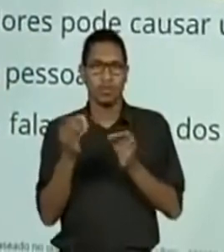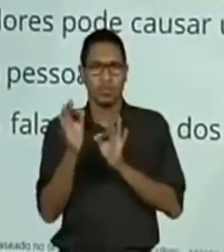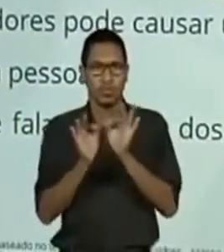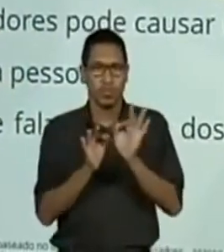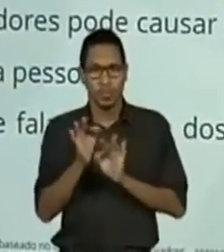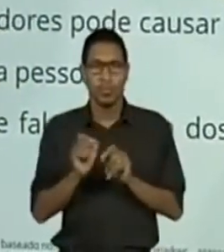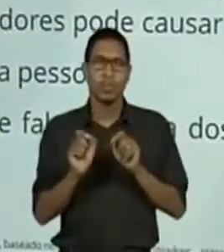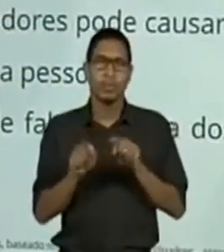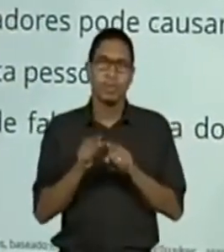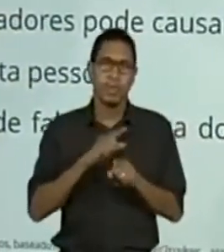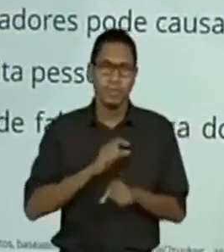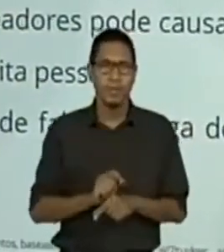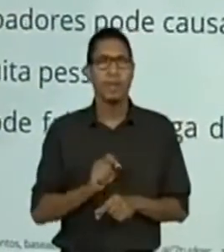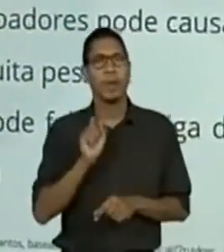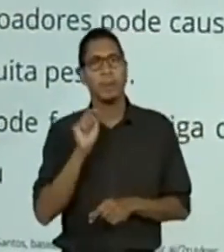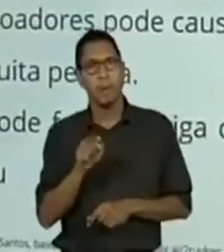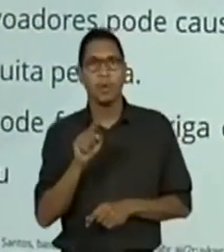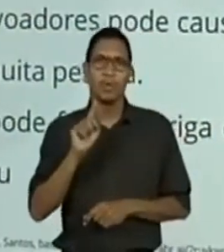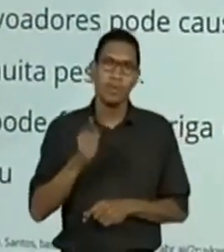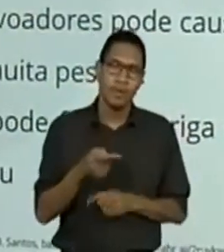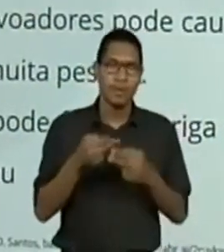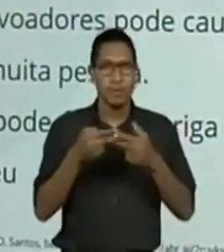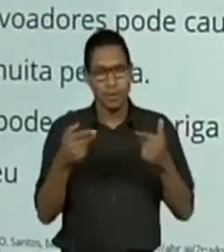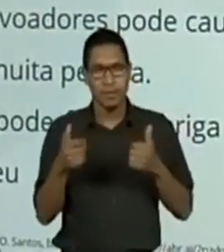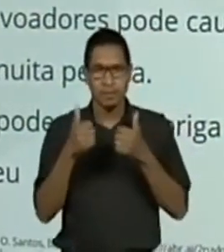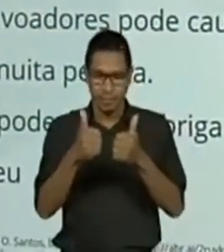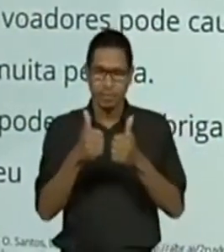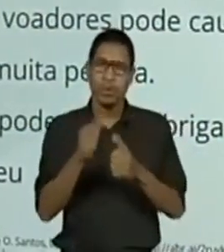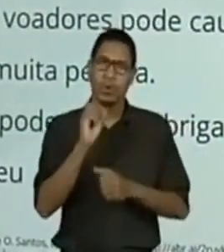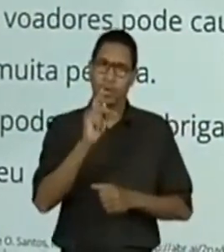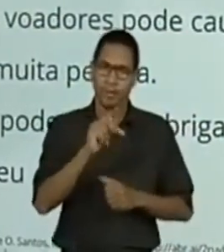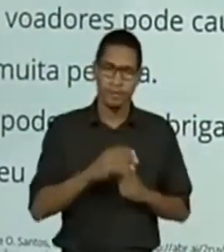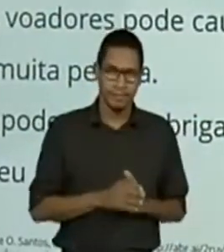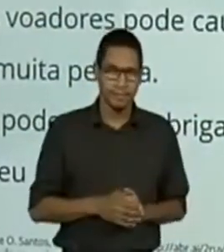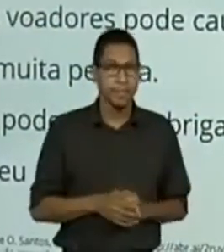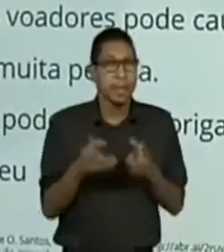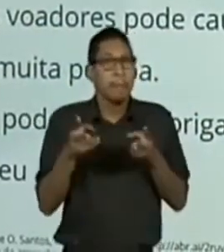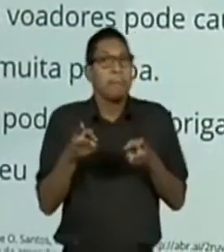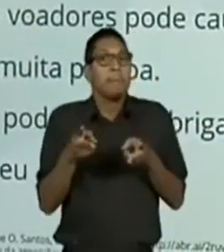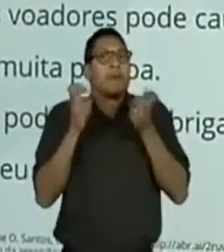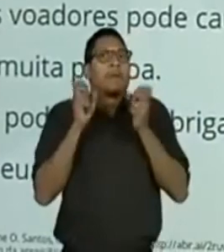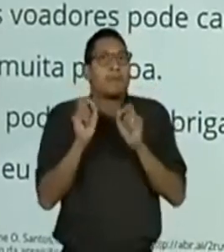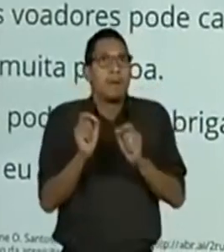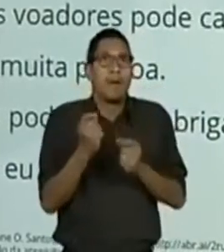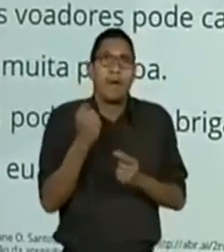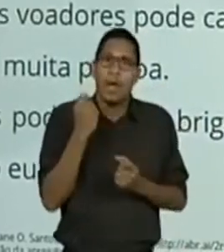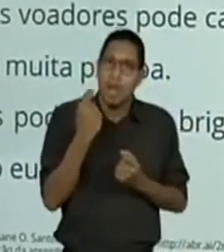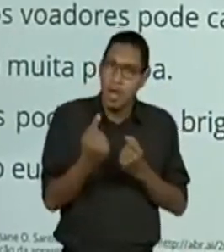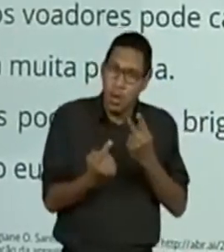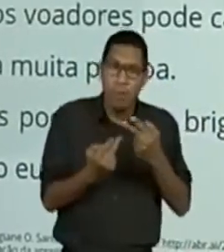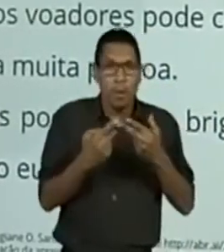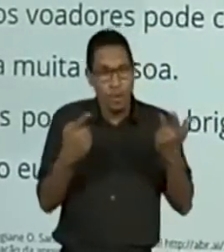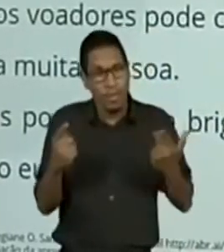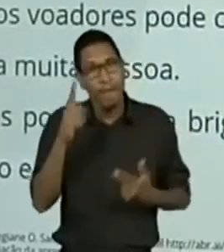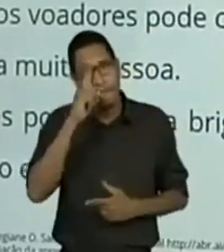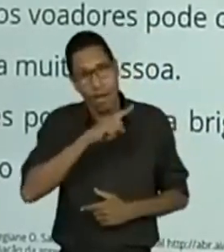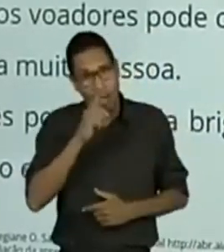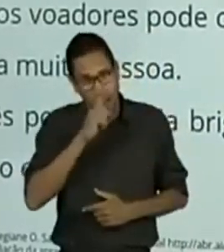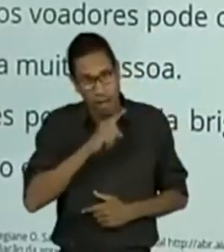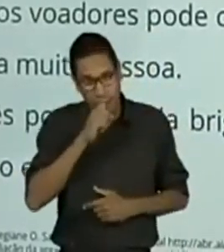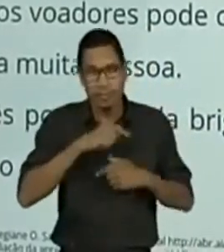pontuações e a paragrafação, isso ajuda. Percebemos que há coisas ainda para arrumar.